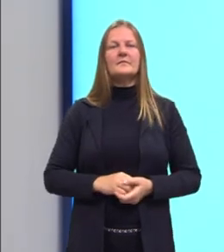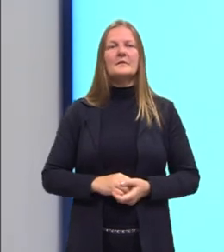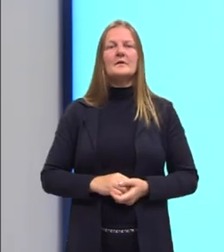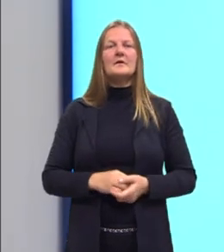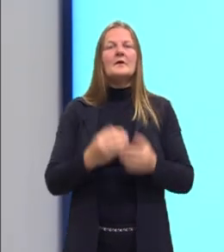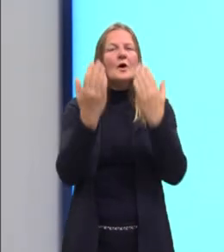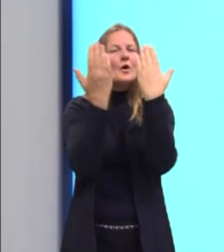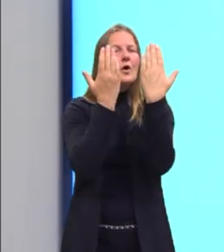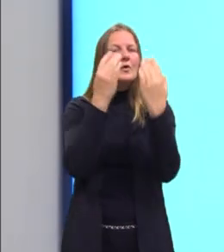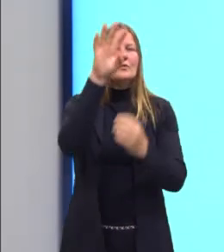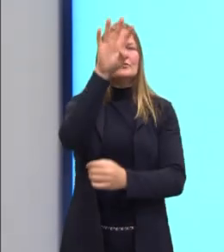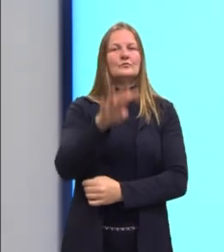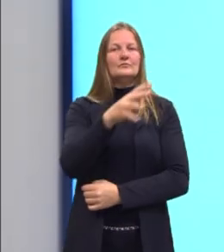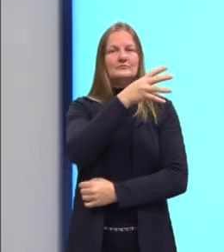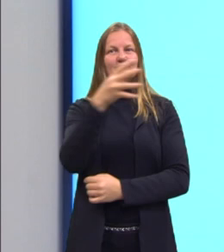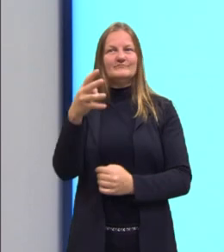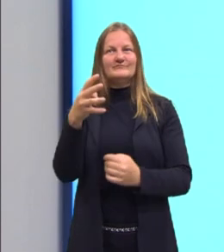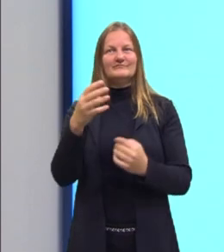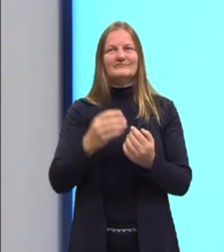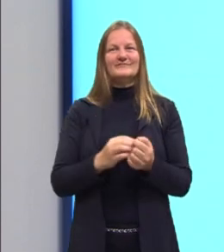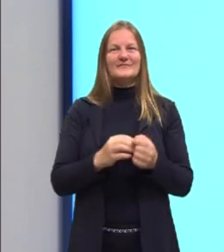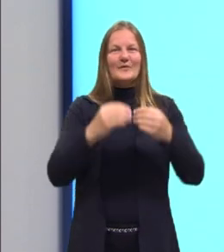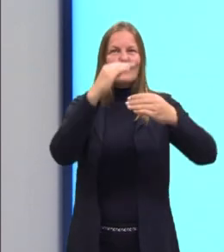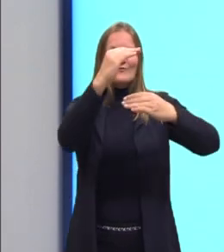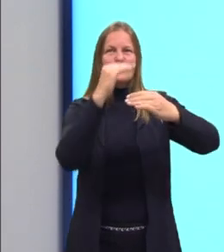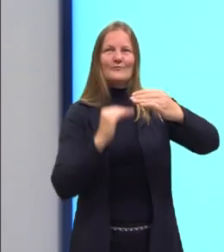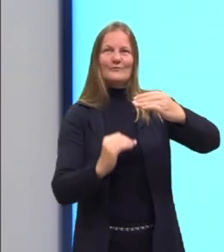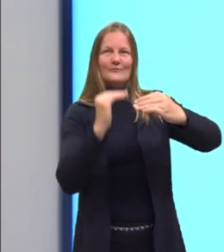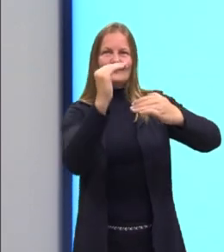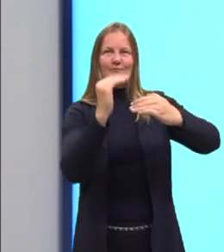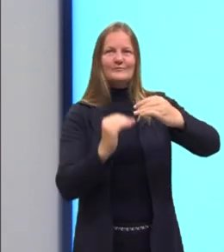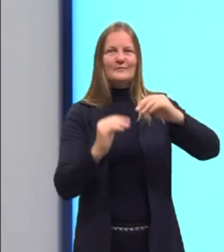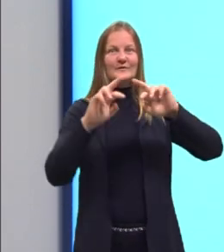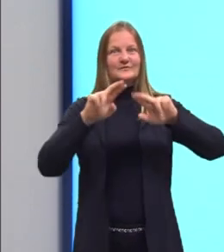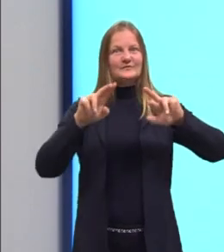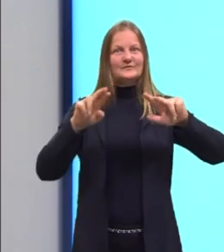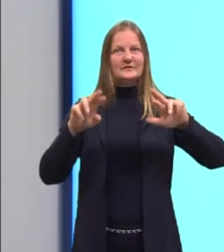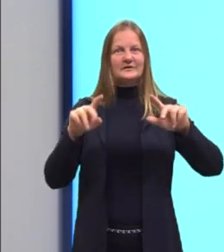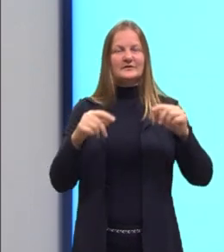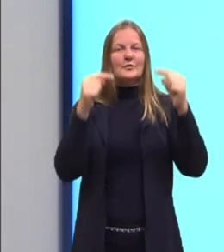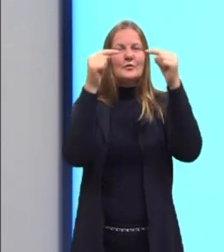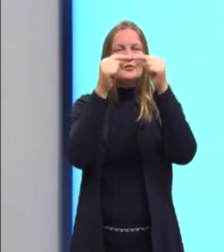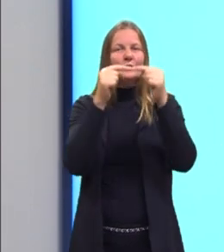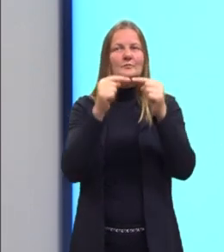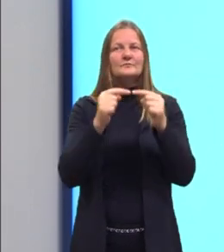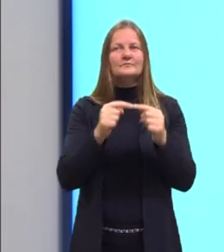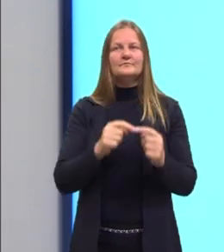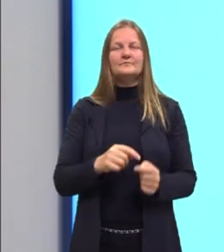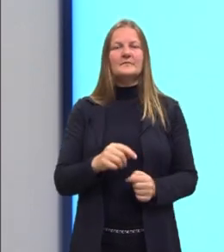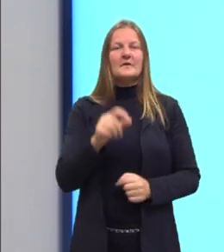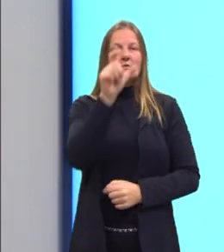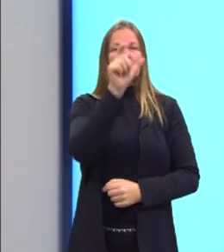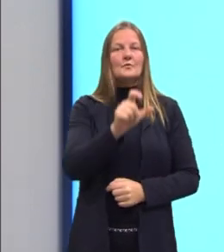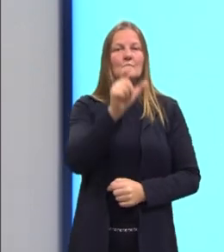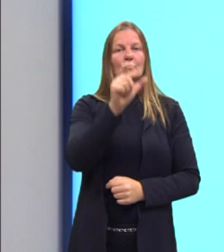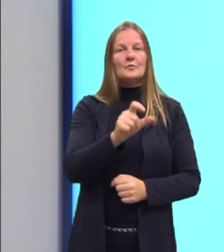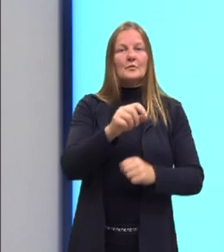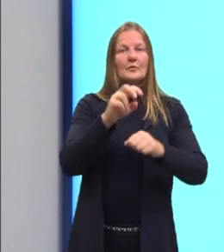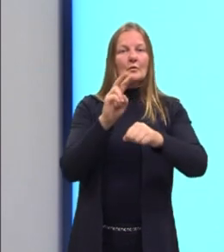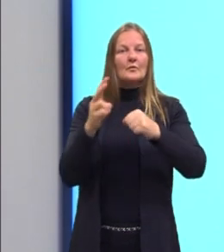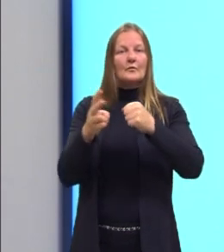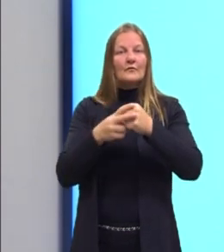Olha a diferença que eu acabei de falar. Olha a diferença. O objeto da voz ativa,